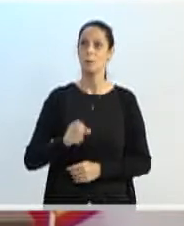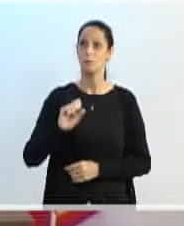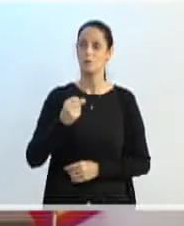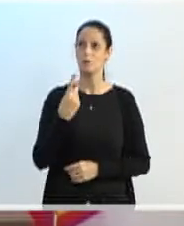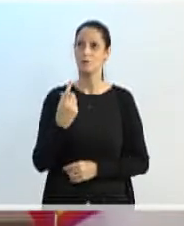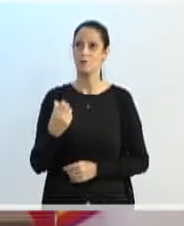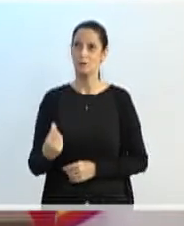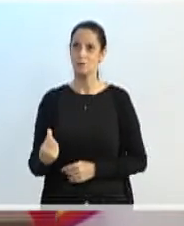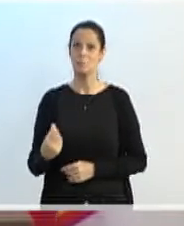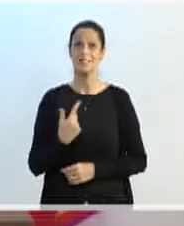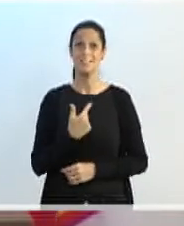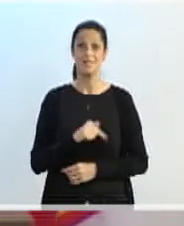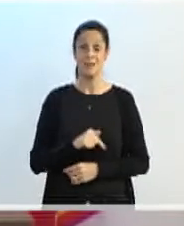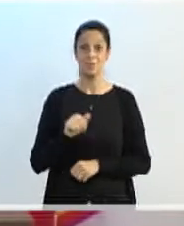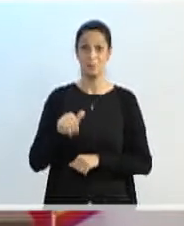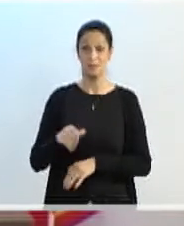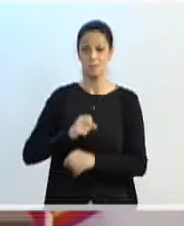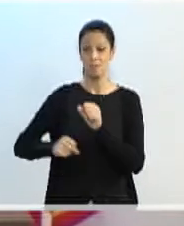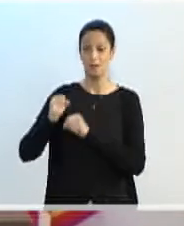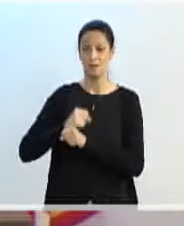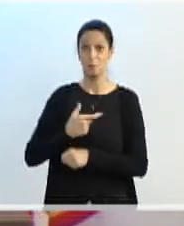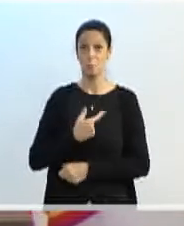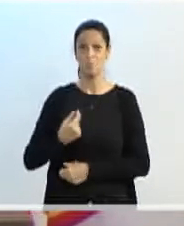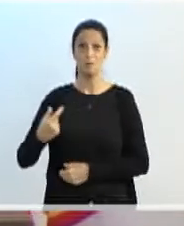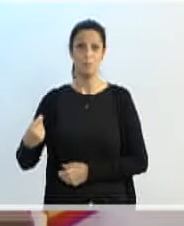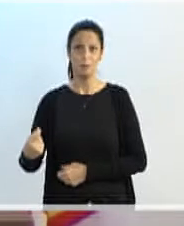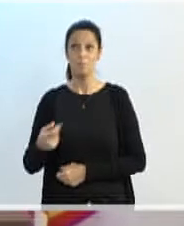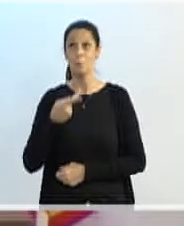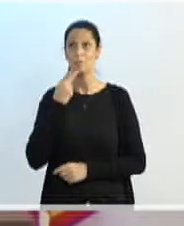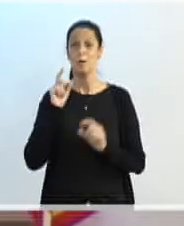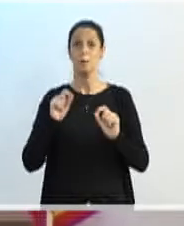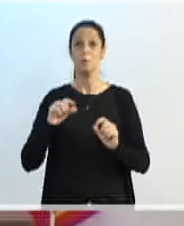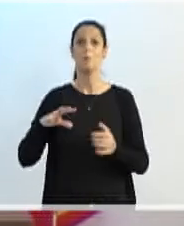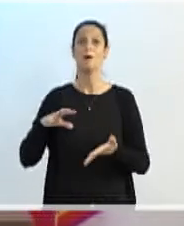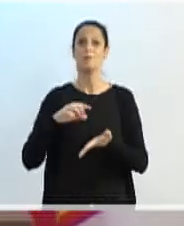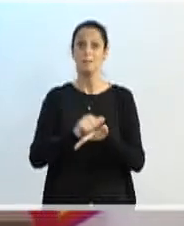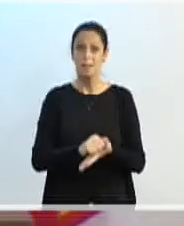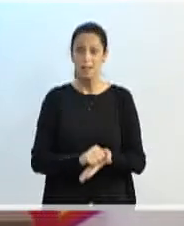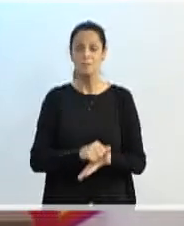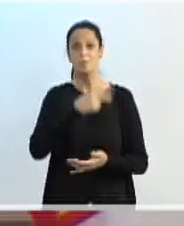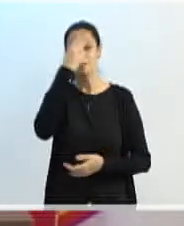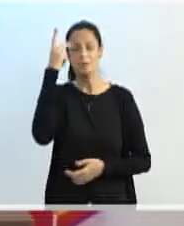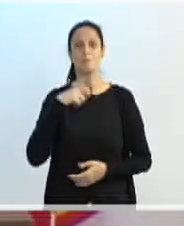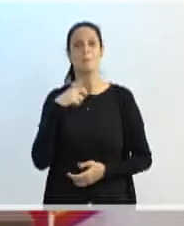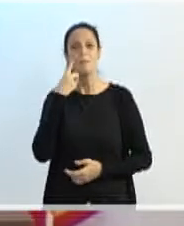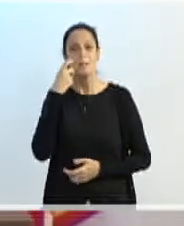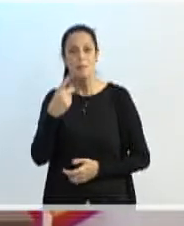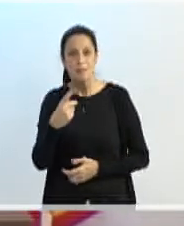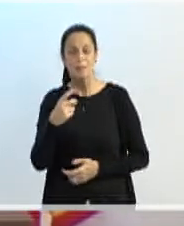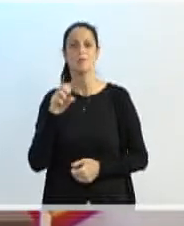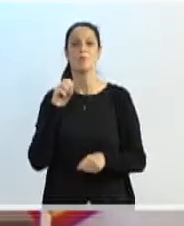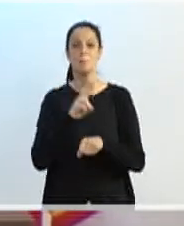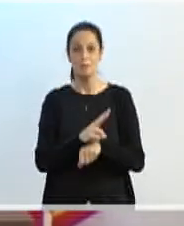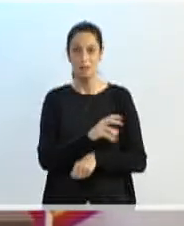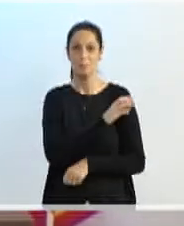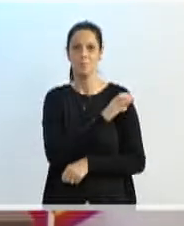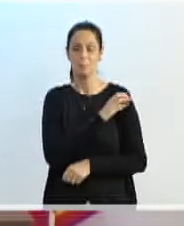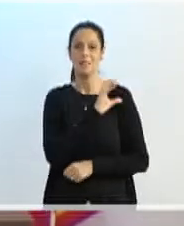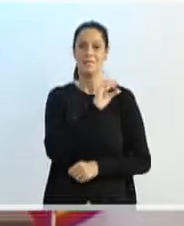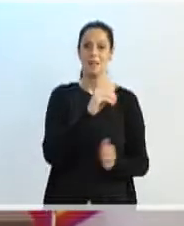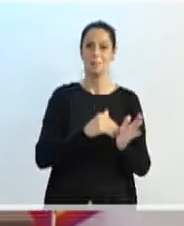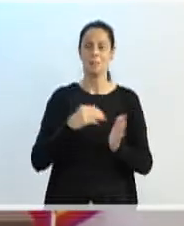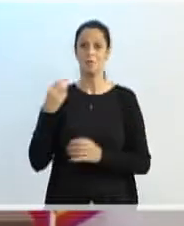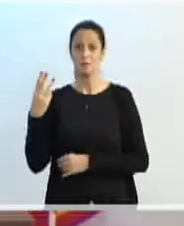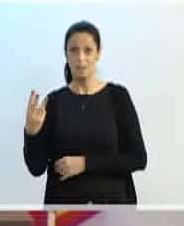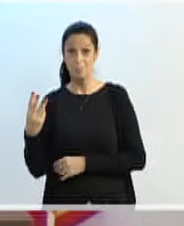17 de setembro de 2020, que é o cadastro de intenções de matrícula das crianças de 0 a 3 anos e das